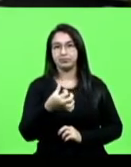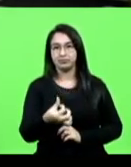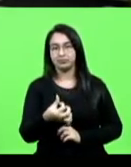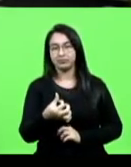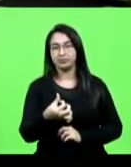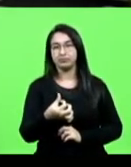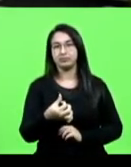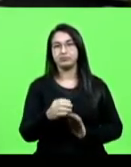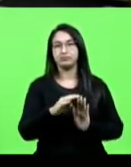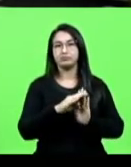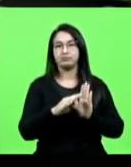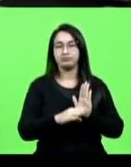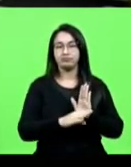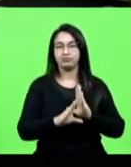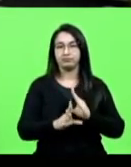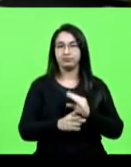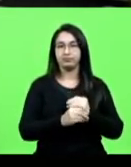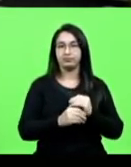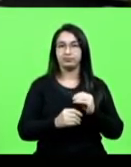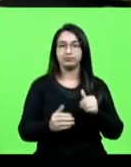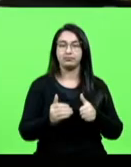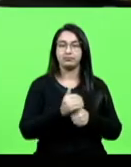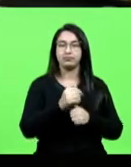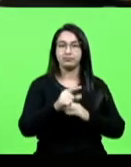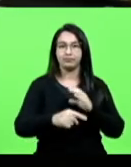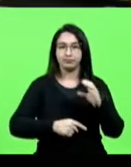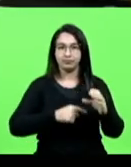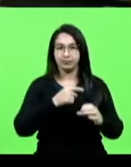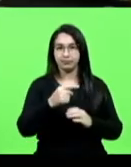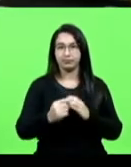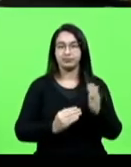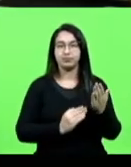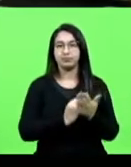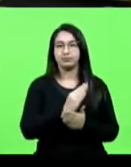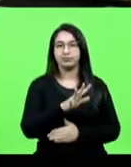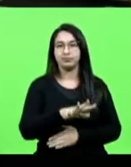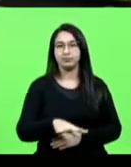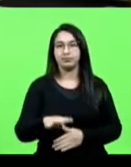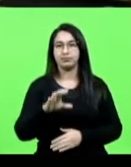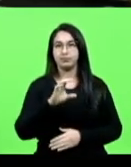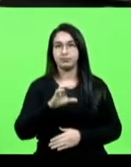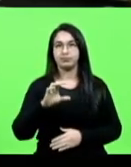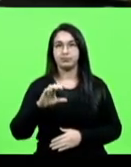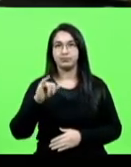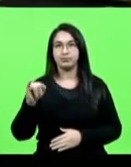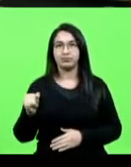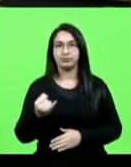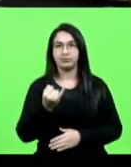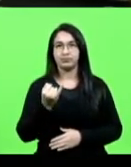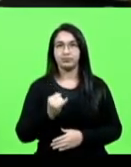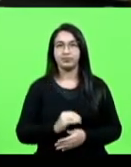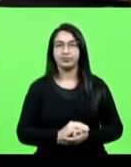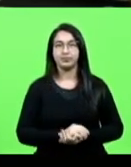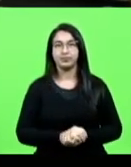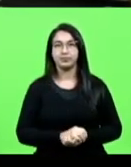termos da Emenda Substitutiva Global, aprovada na Comissão de Constituição e Justiça.